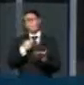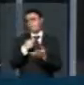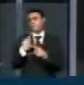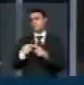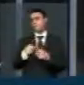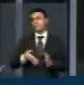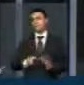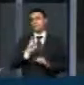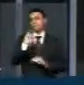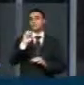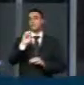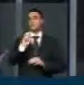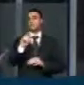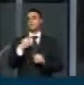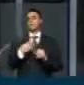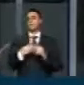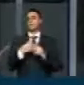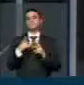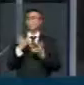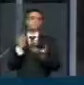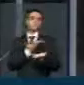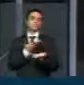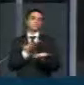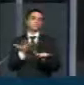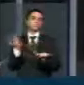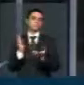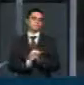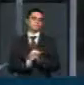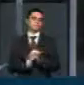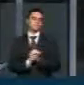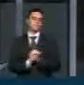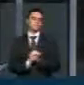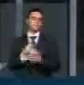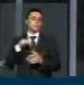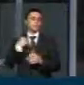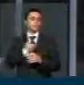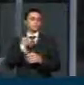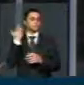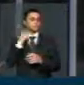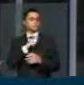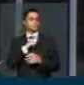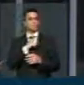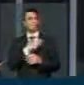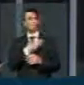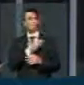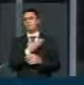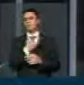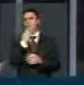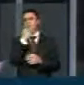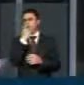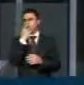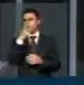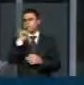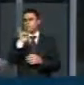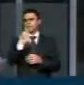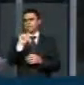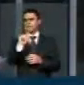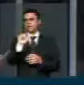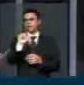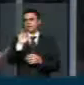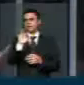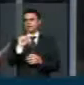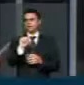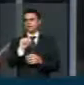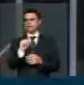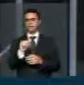Nós tivemos há pouco tempo atrás um cão vira-lata, lá no município de Passo Fundo, chamado Seco, que ficou em frente ao Hospital